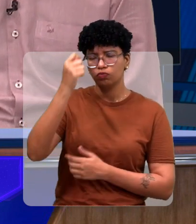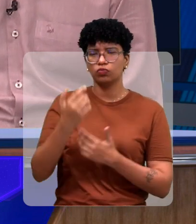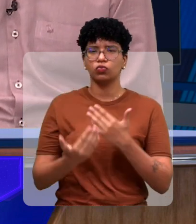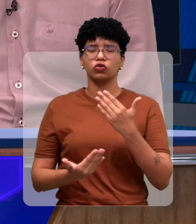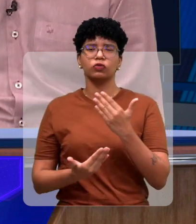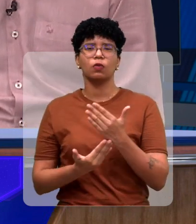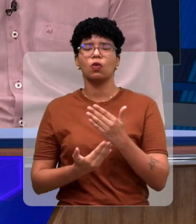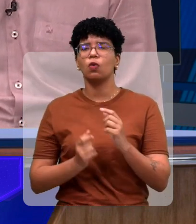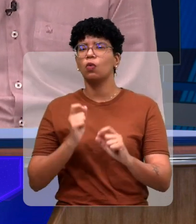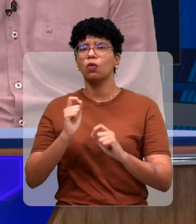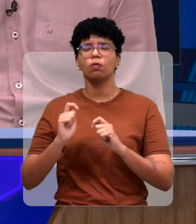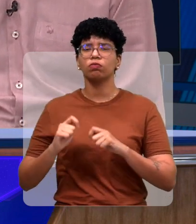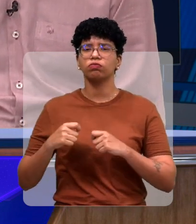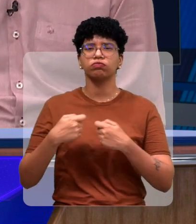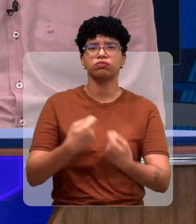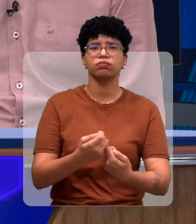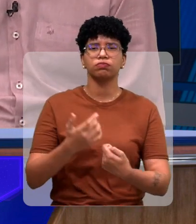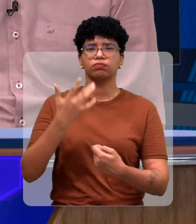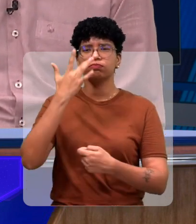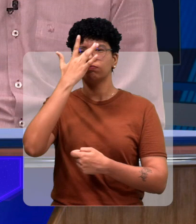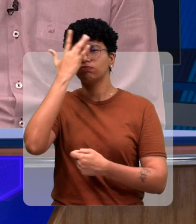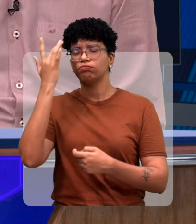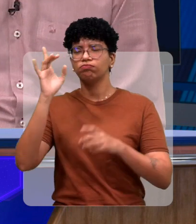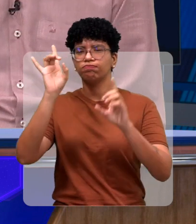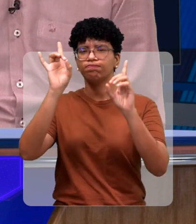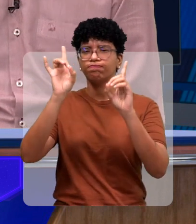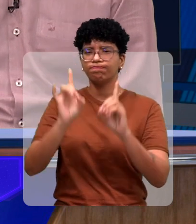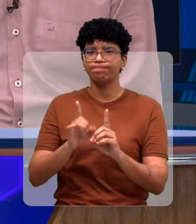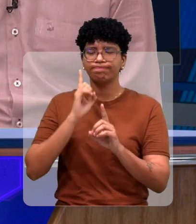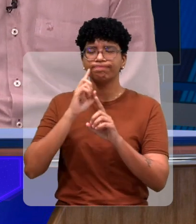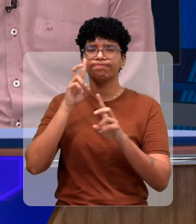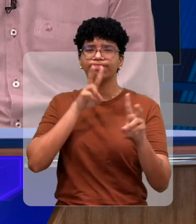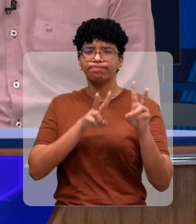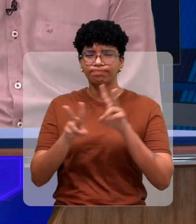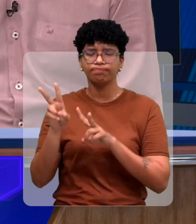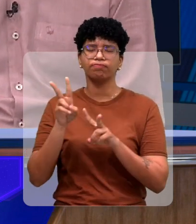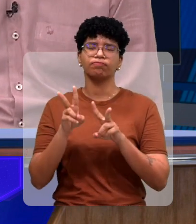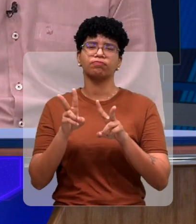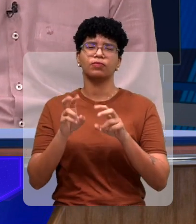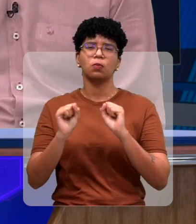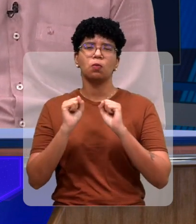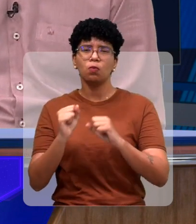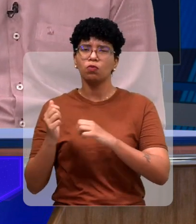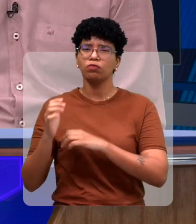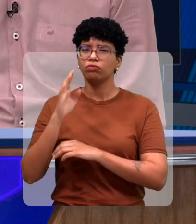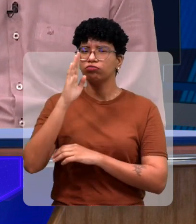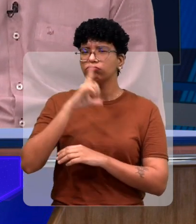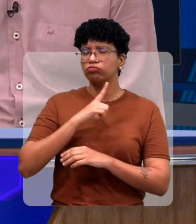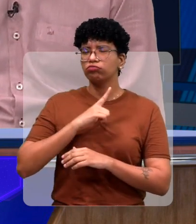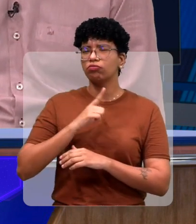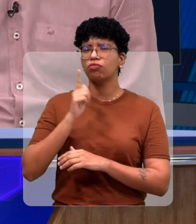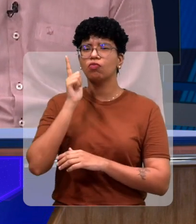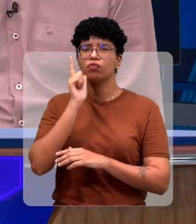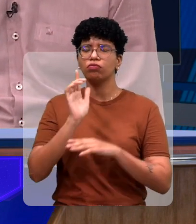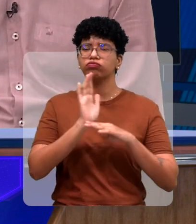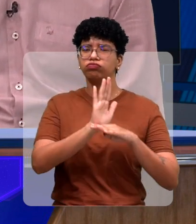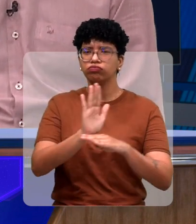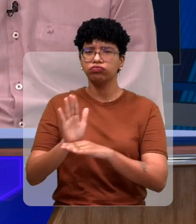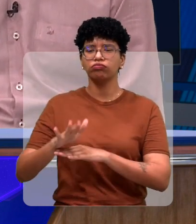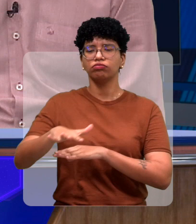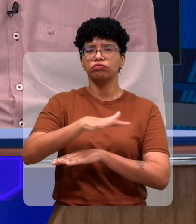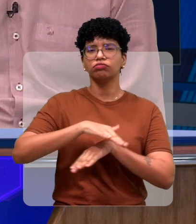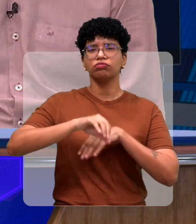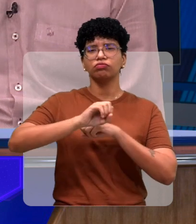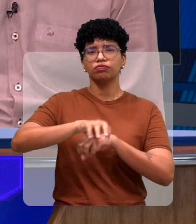Prefeitura de Timon oferece o quê para que as pessoas com deficiência visual possam ter assistência,